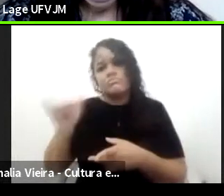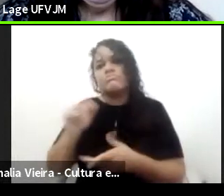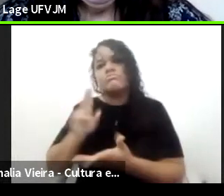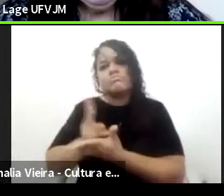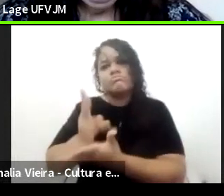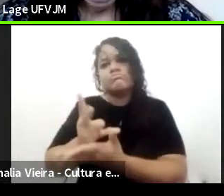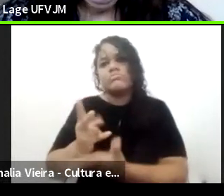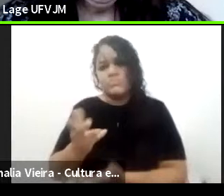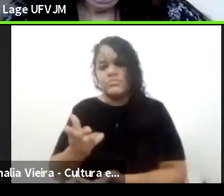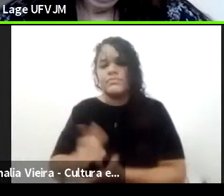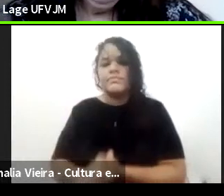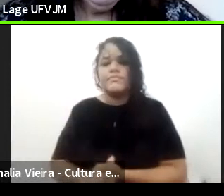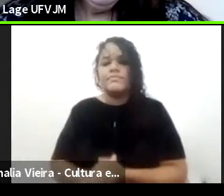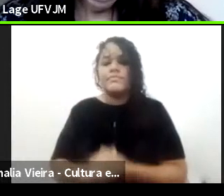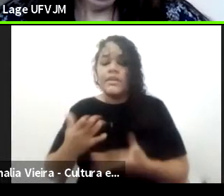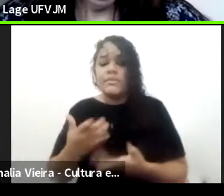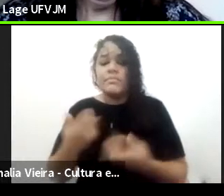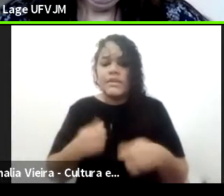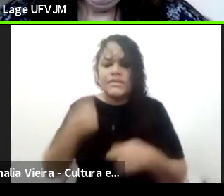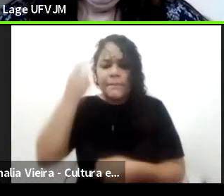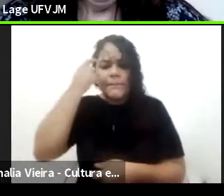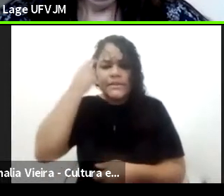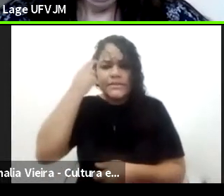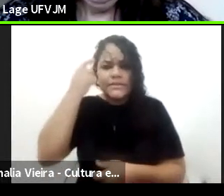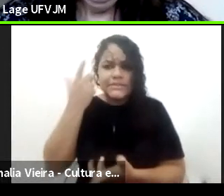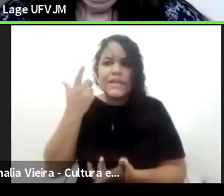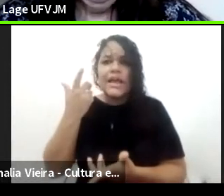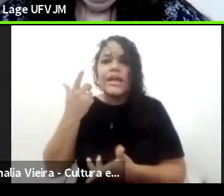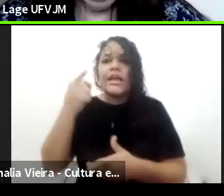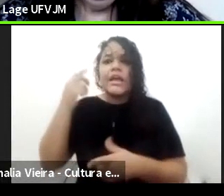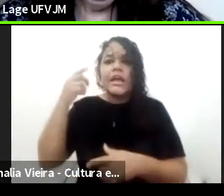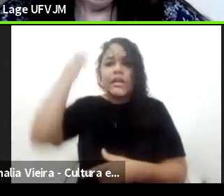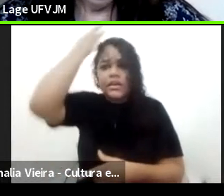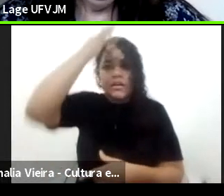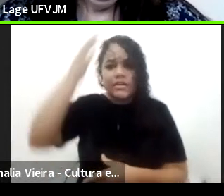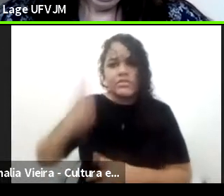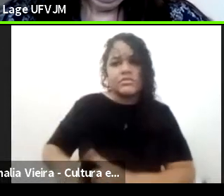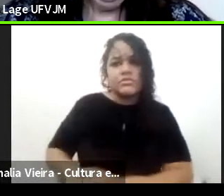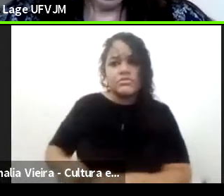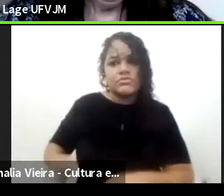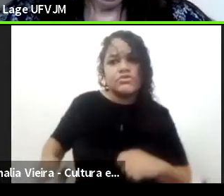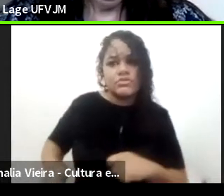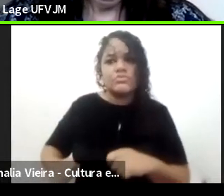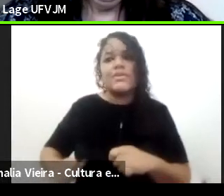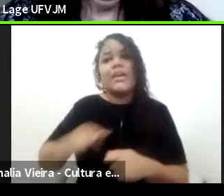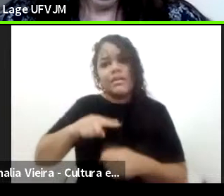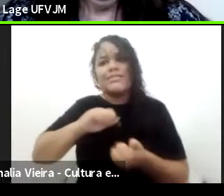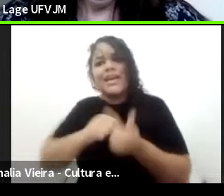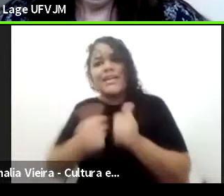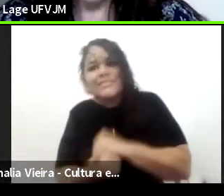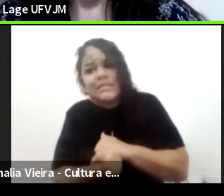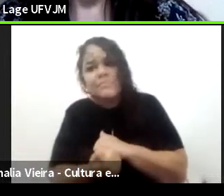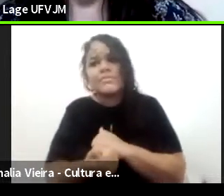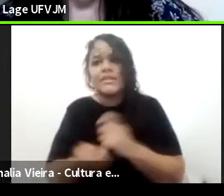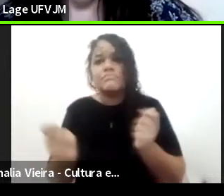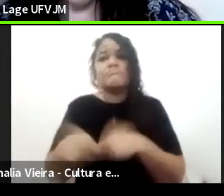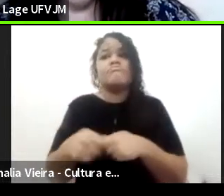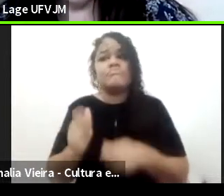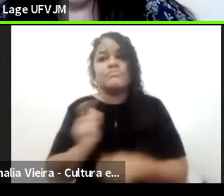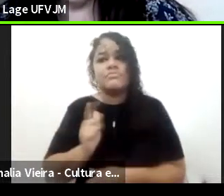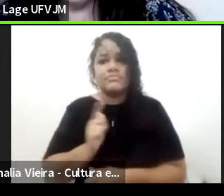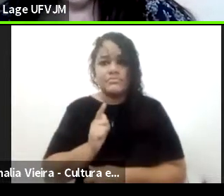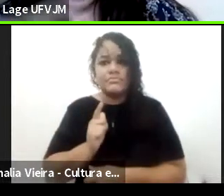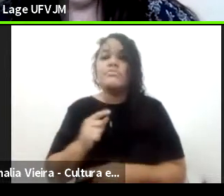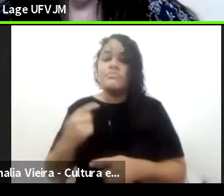a gente tem que pensar também numa capacidade adaptativa dos jesuítas, né? É muito claro a gente pensar como eles sobrevivem,